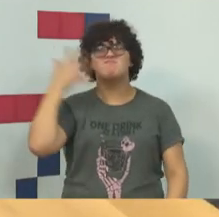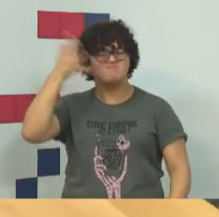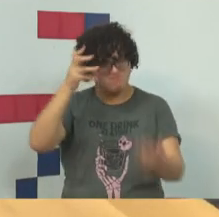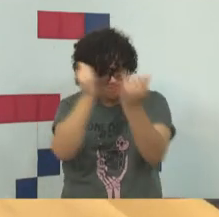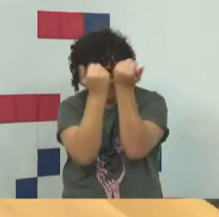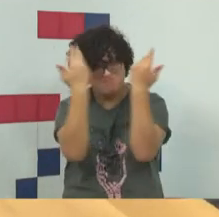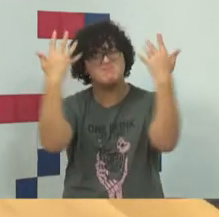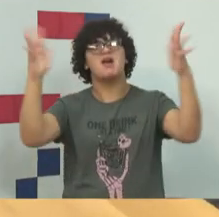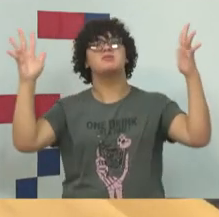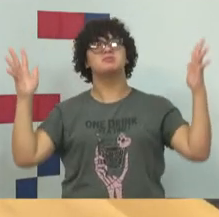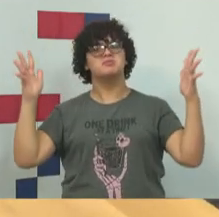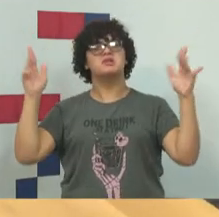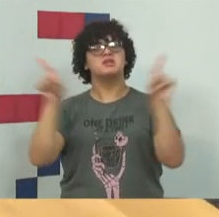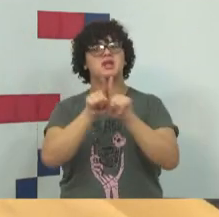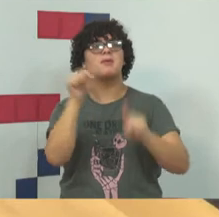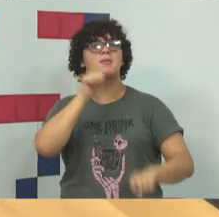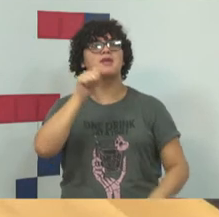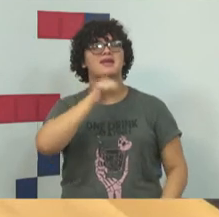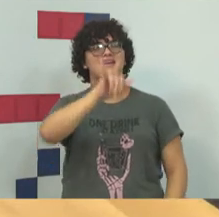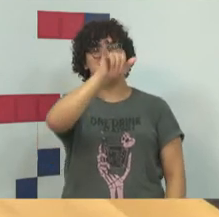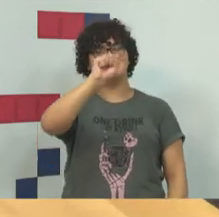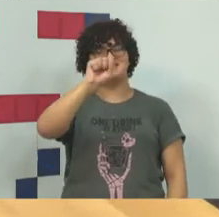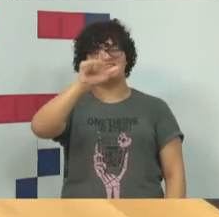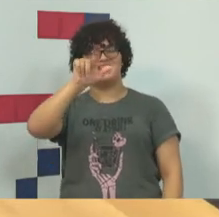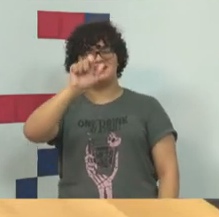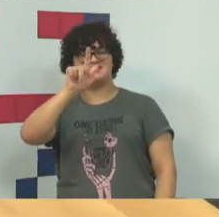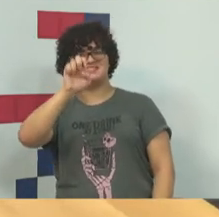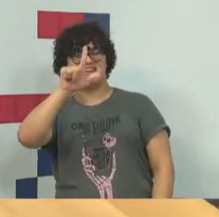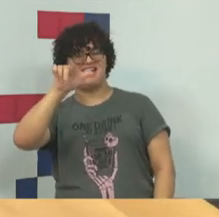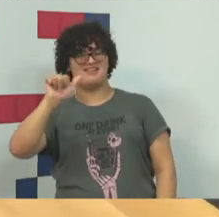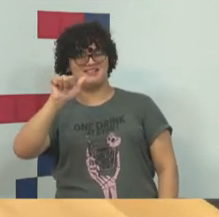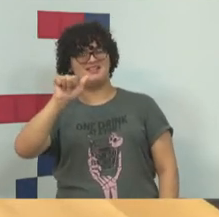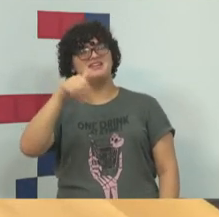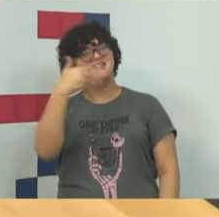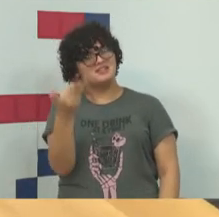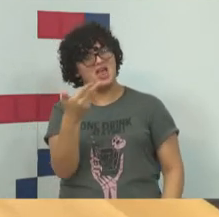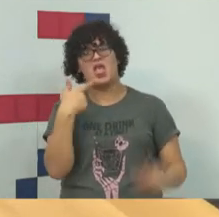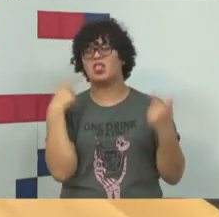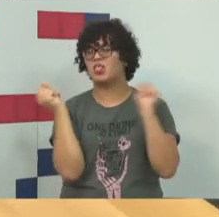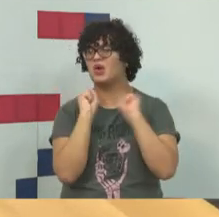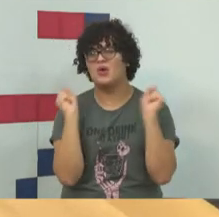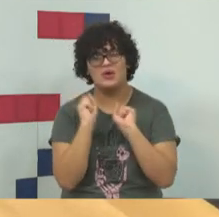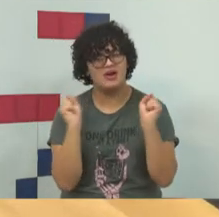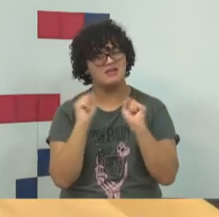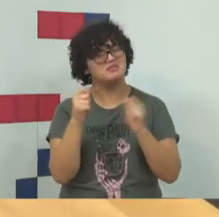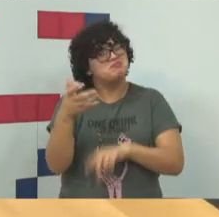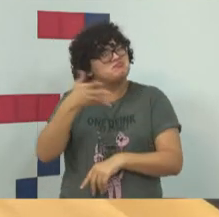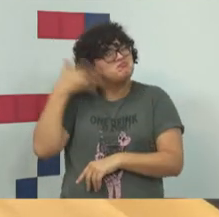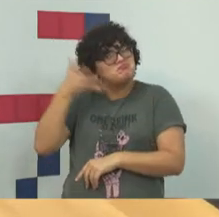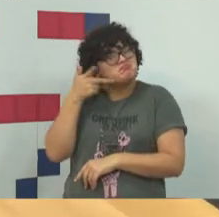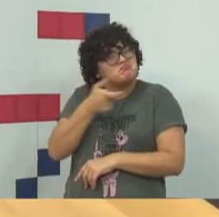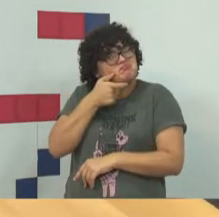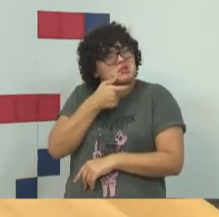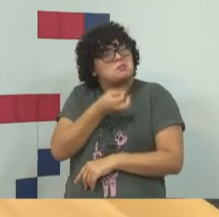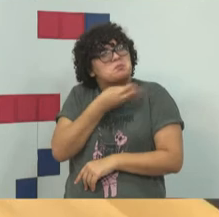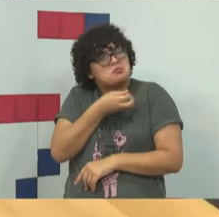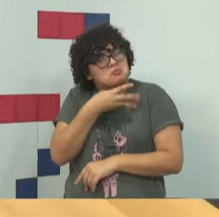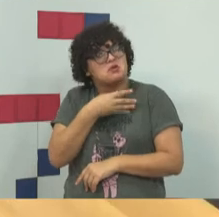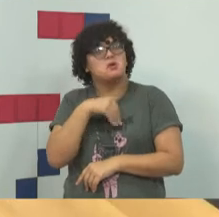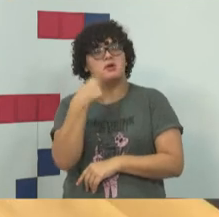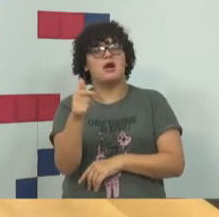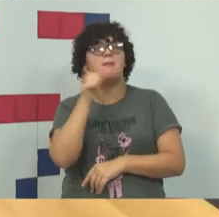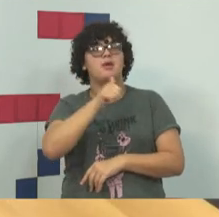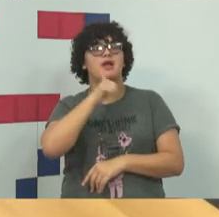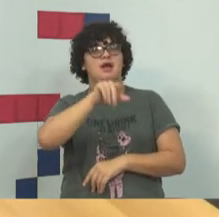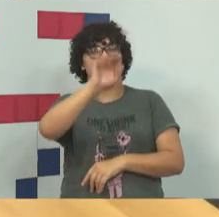parabéns. A Elisângela Domingos, do Memorial, estou adorando esta live. Alex